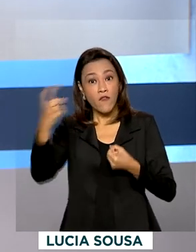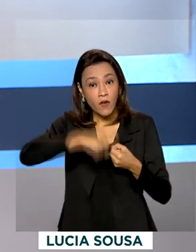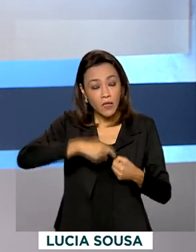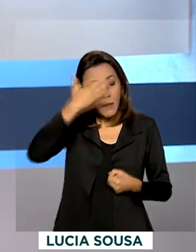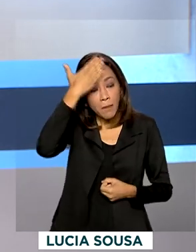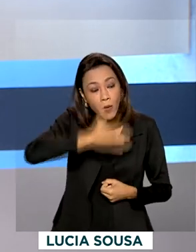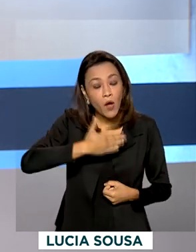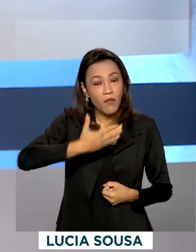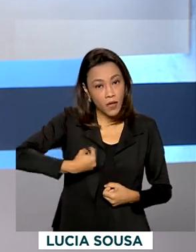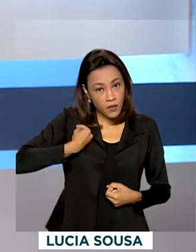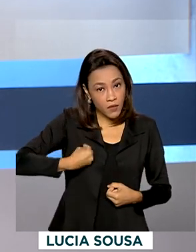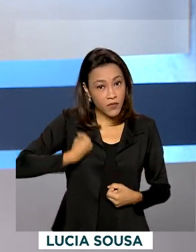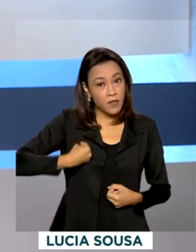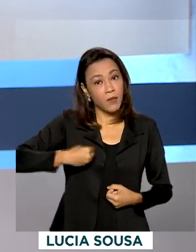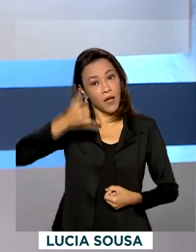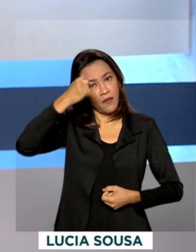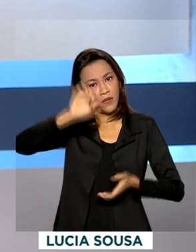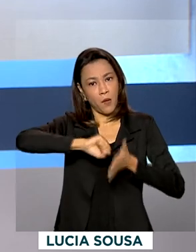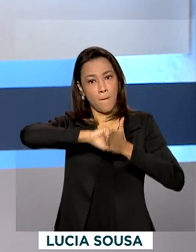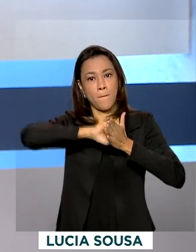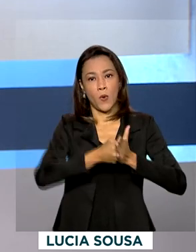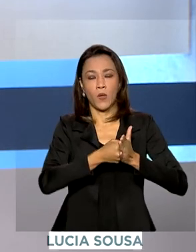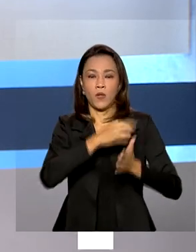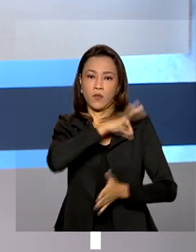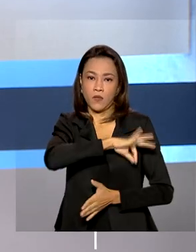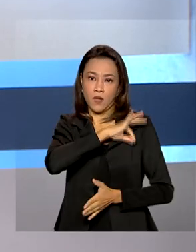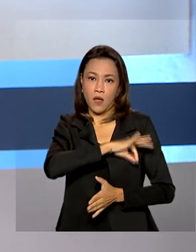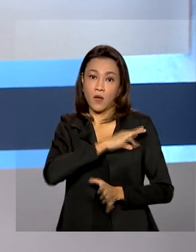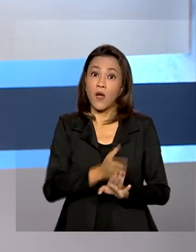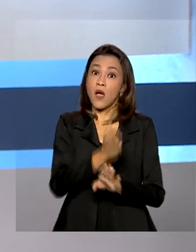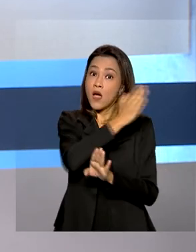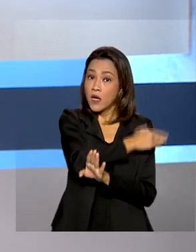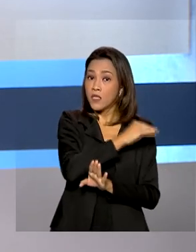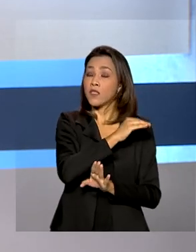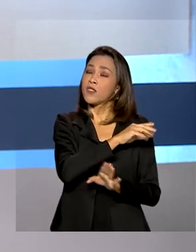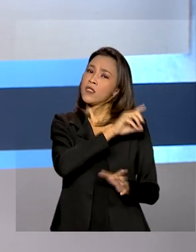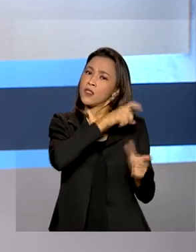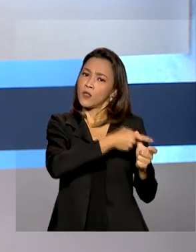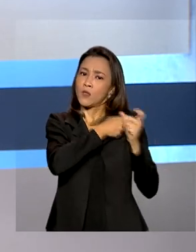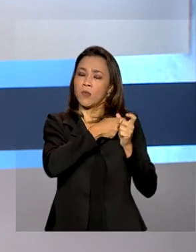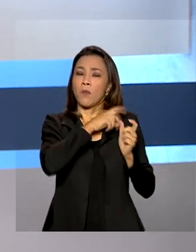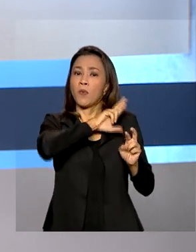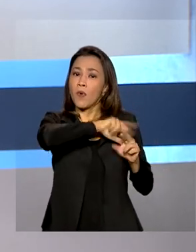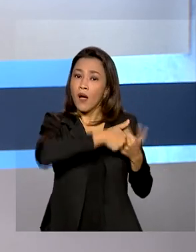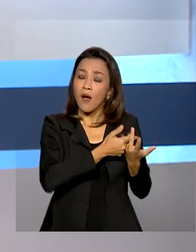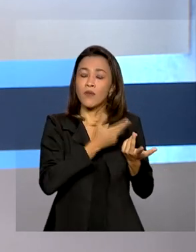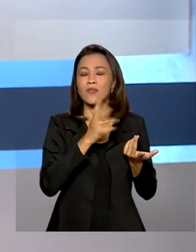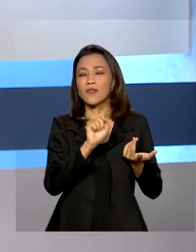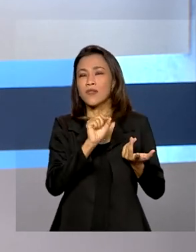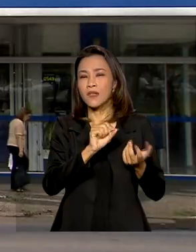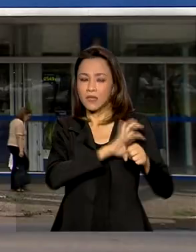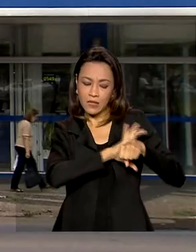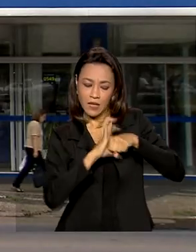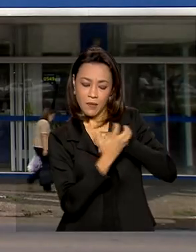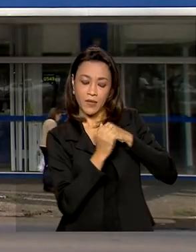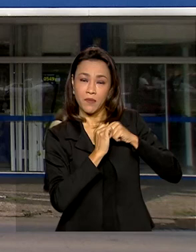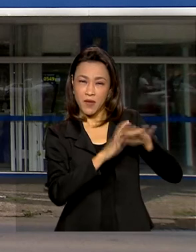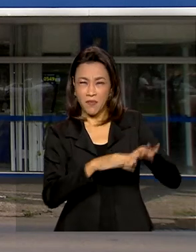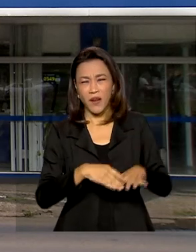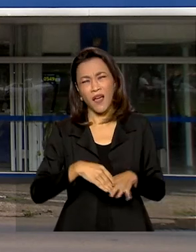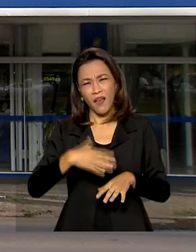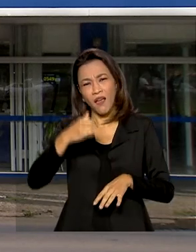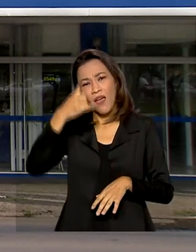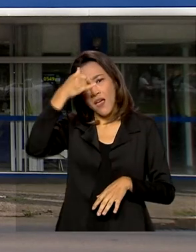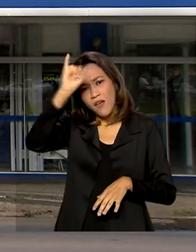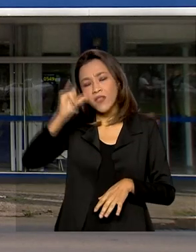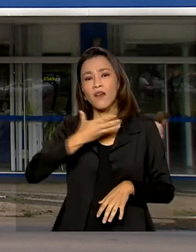ter os benefícios bloqueados. O procedimento que estava suspenso por causa da pandemia é feito para evitar fraudes. De